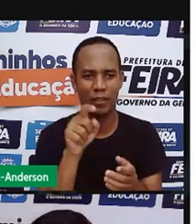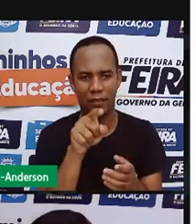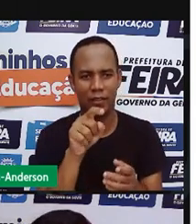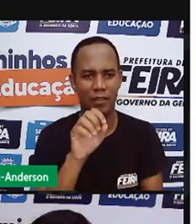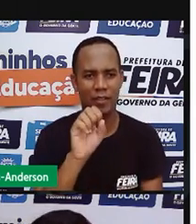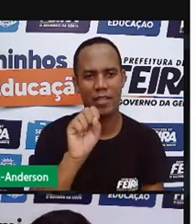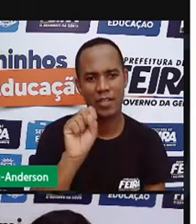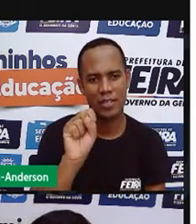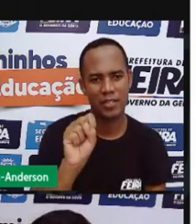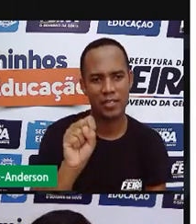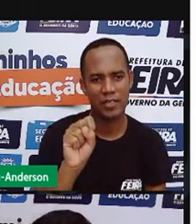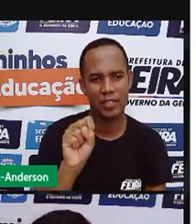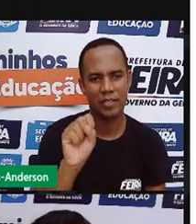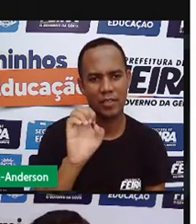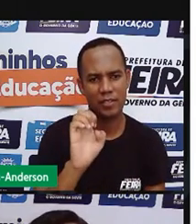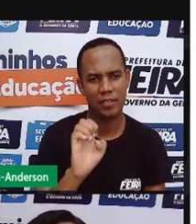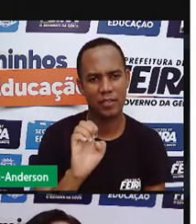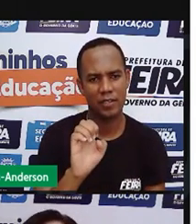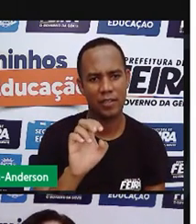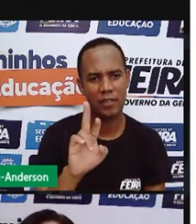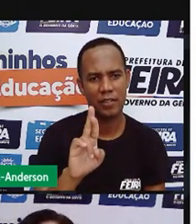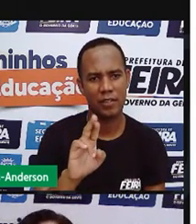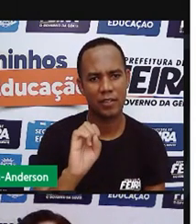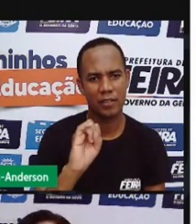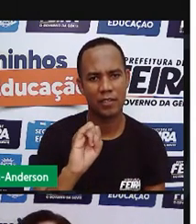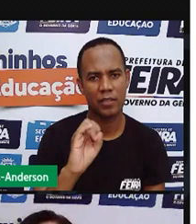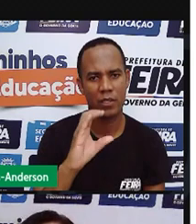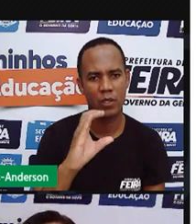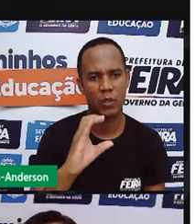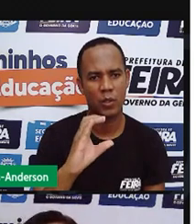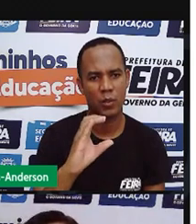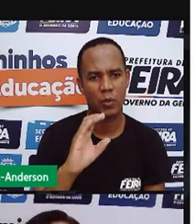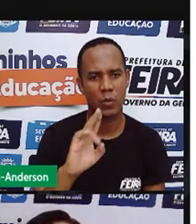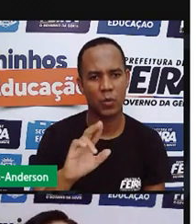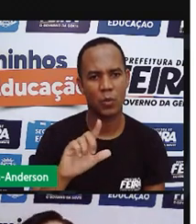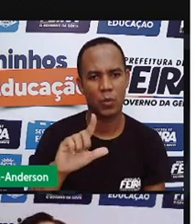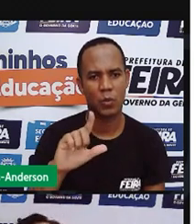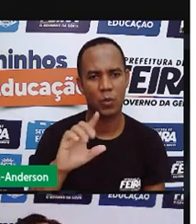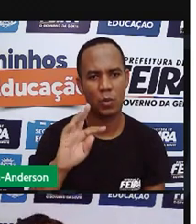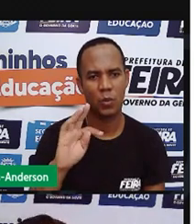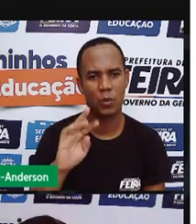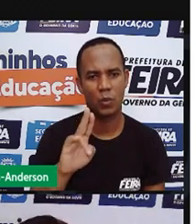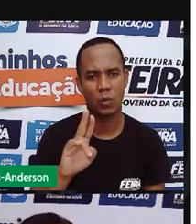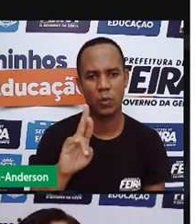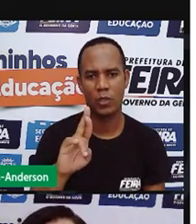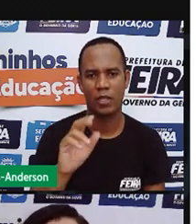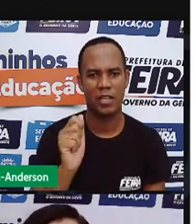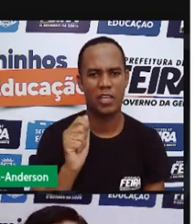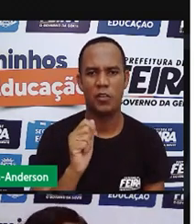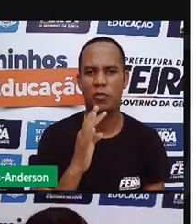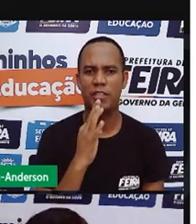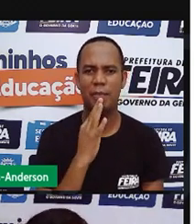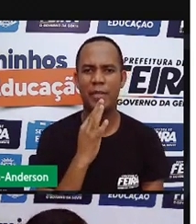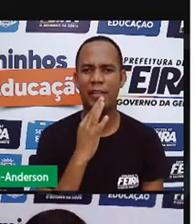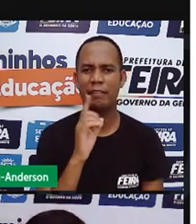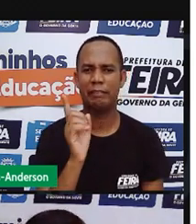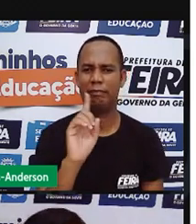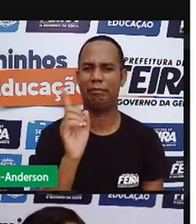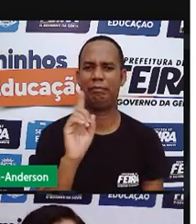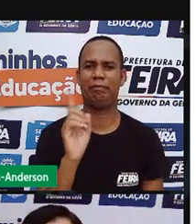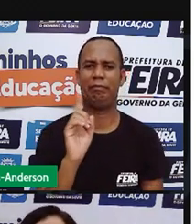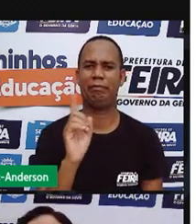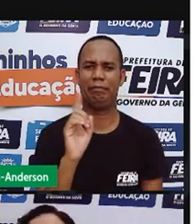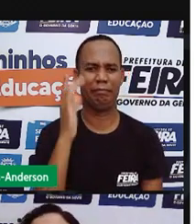Sericultura, você sabe o que é? Ai, Trô, é uma largata. É mesmo. Esse